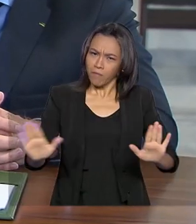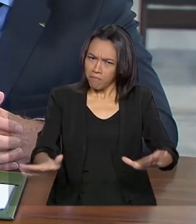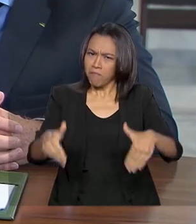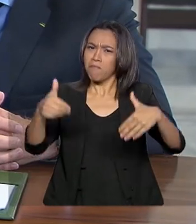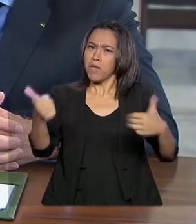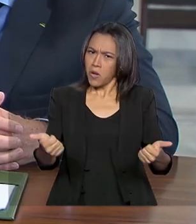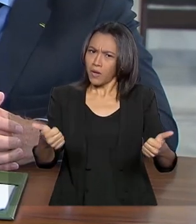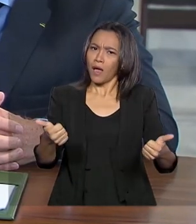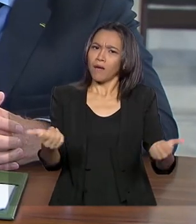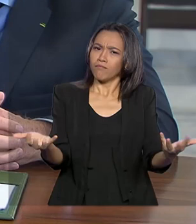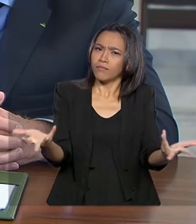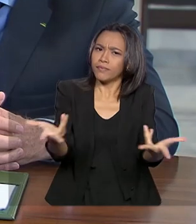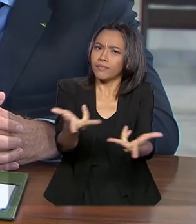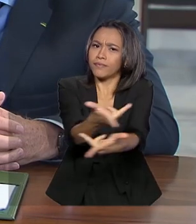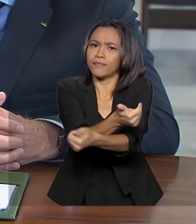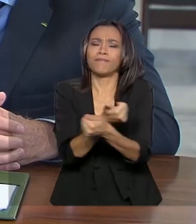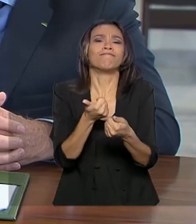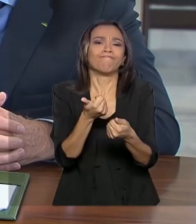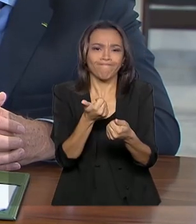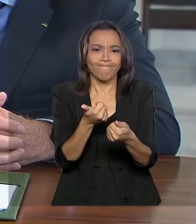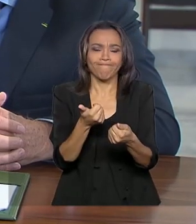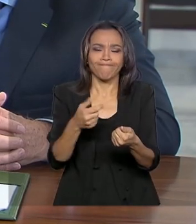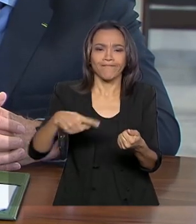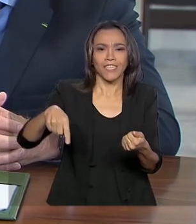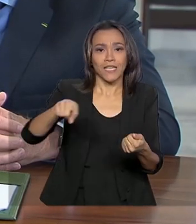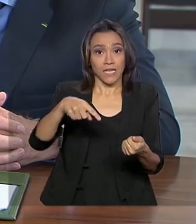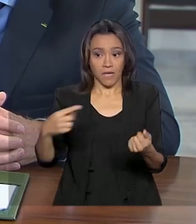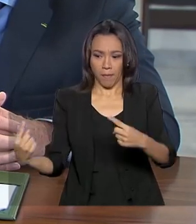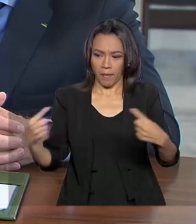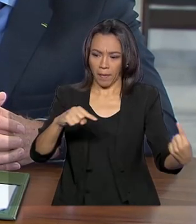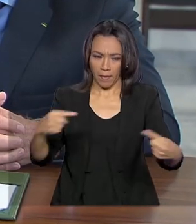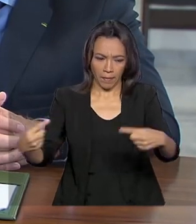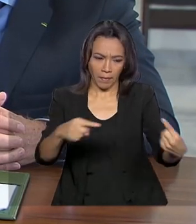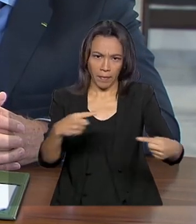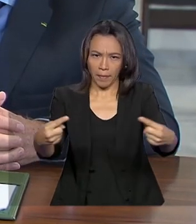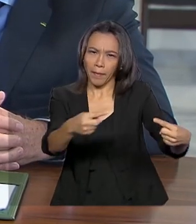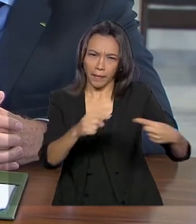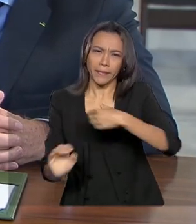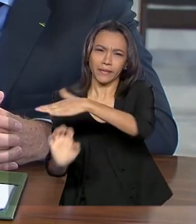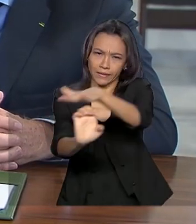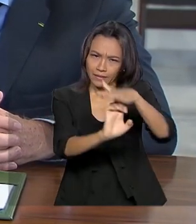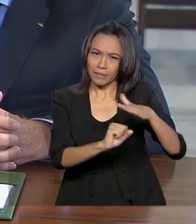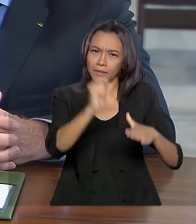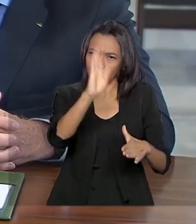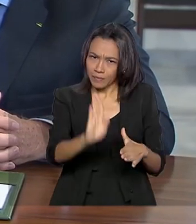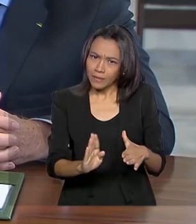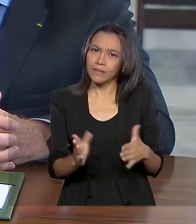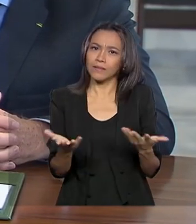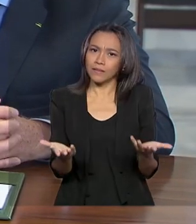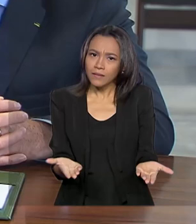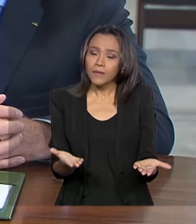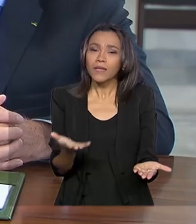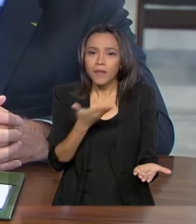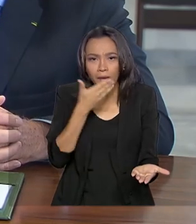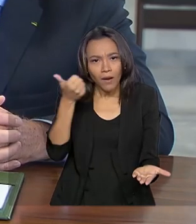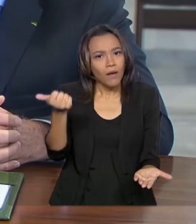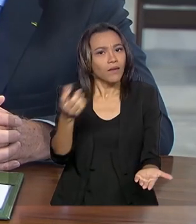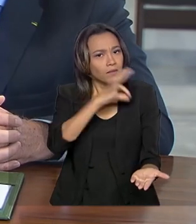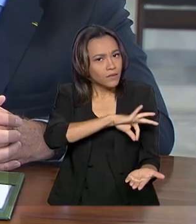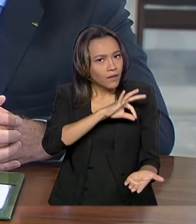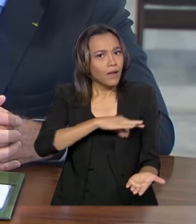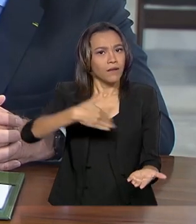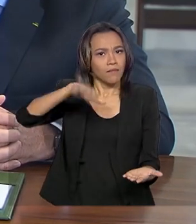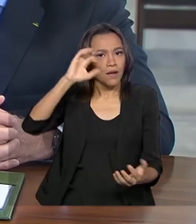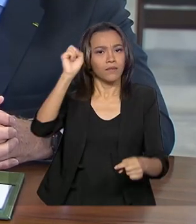obra brasileira, a competitividade das empresas brasileiras e, consequentemente, maiores salários, mais